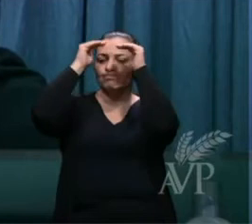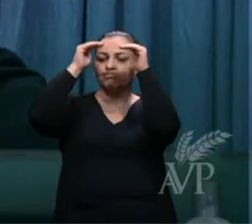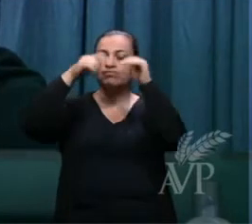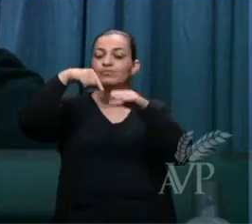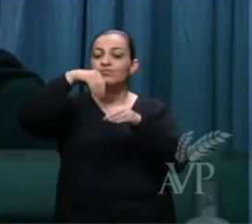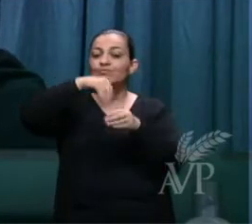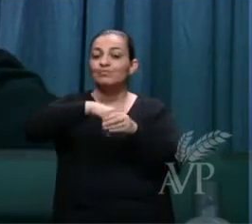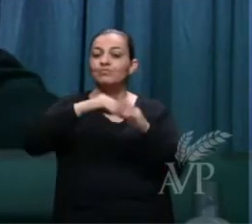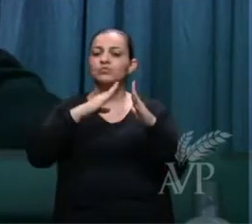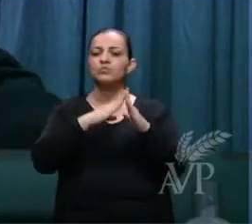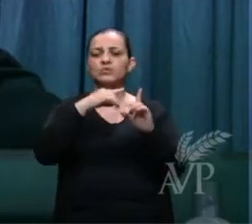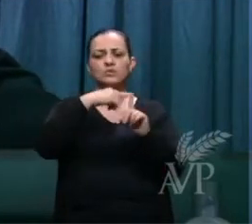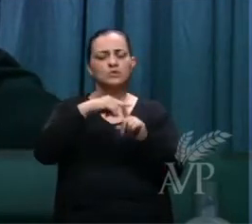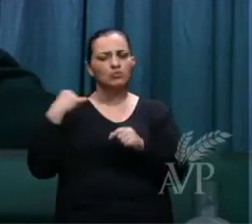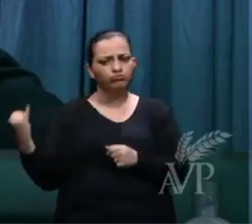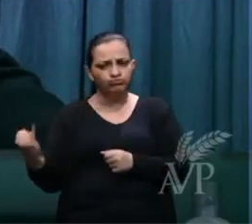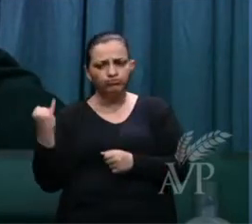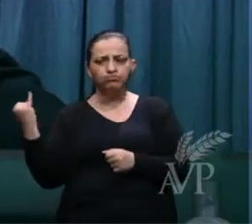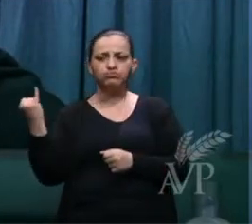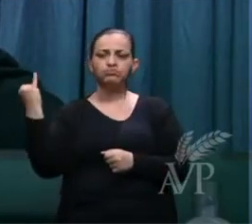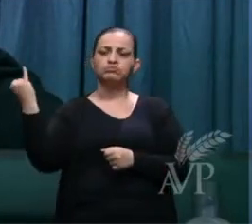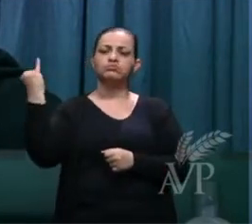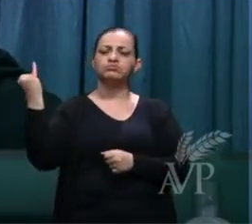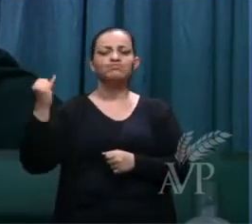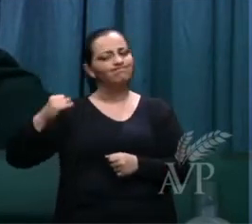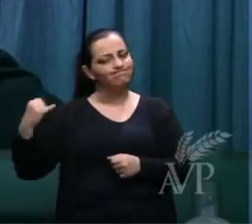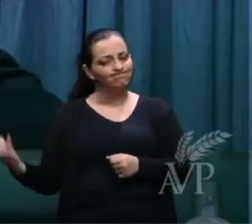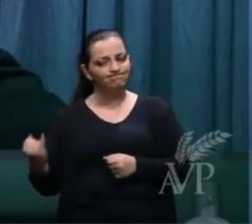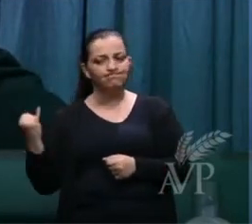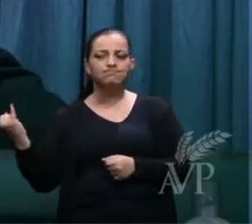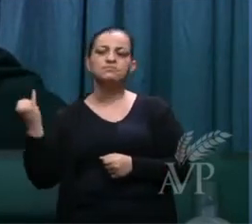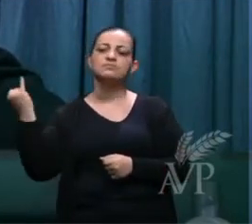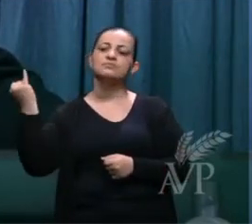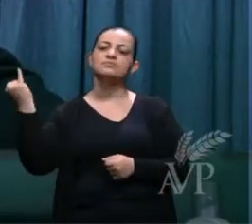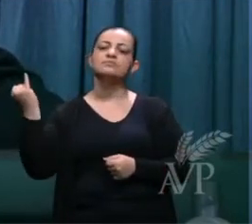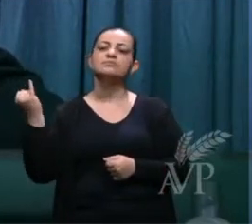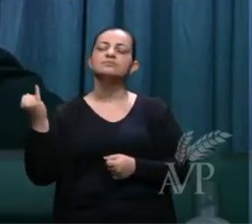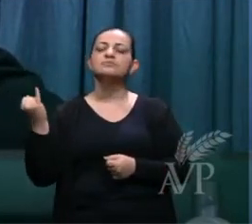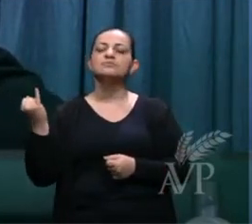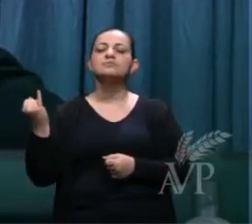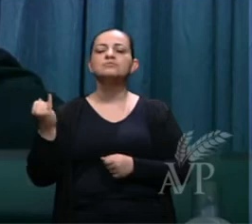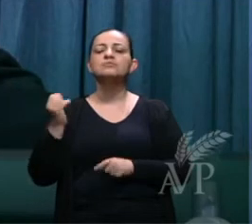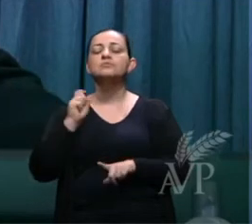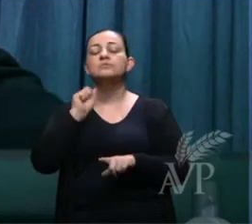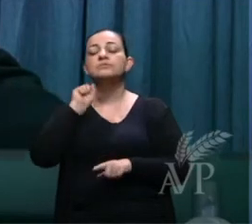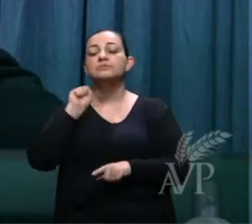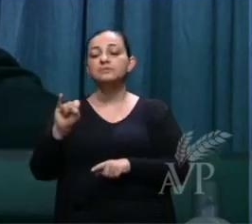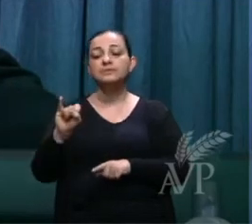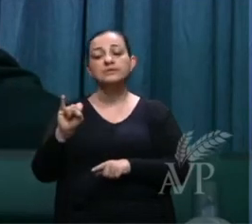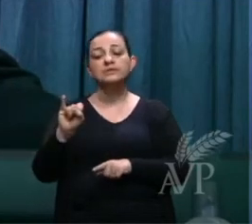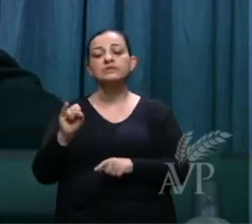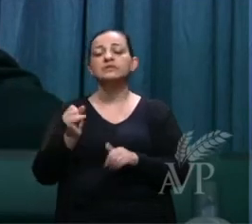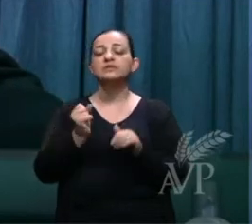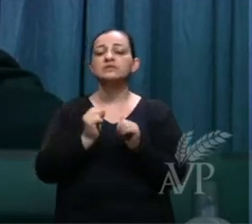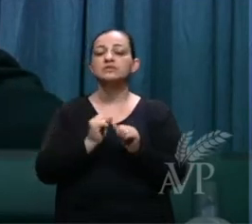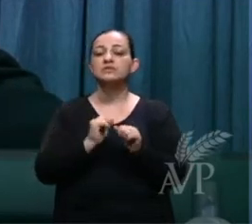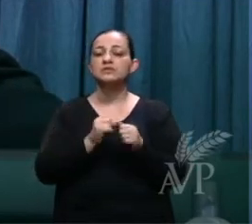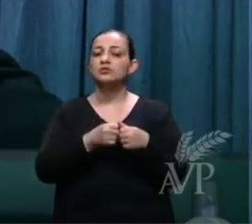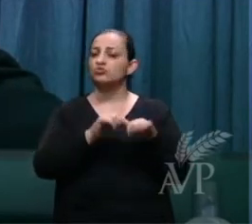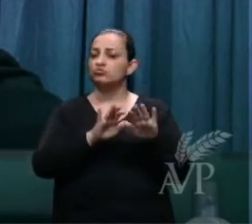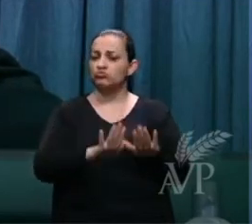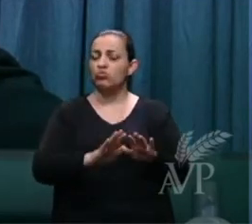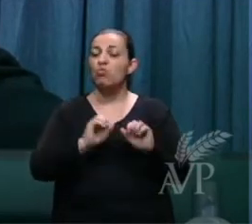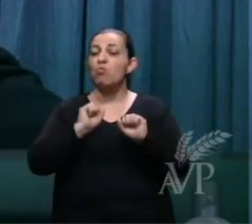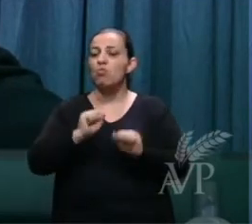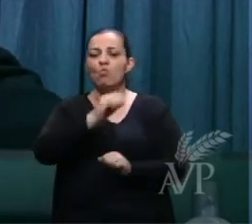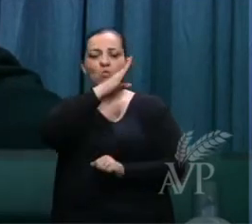igreja é tão importante, irmãos, tão importante, que se ela não for guardada, pode anular